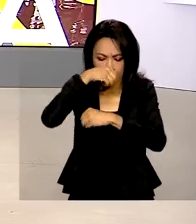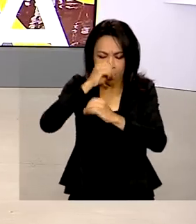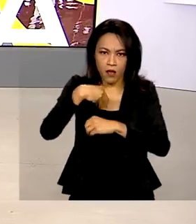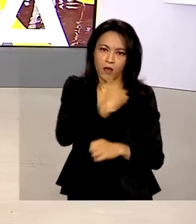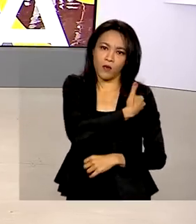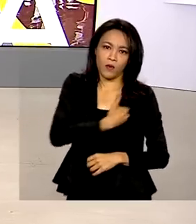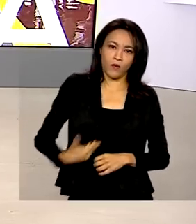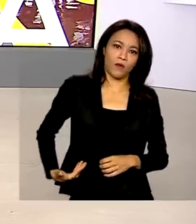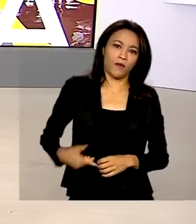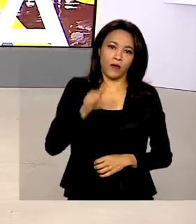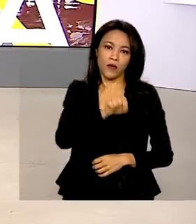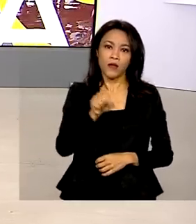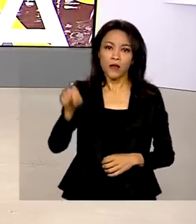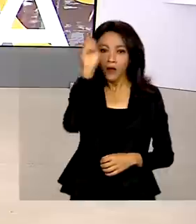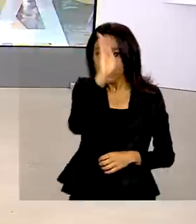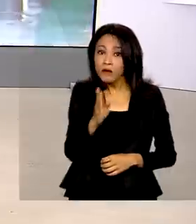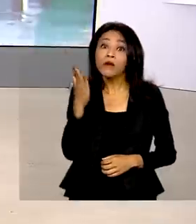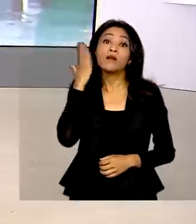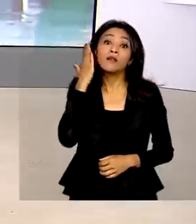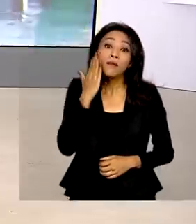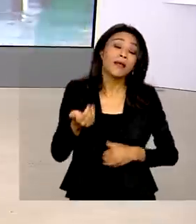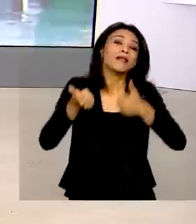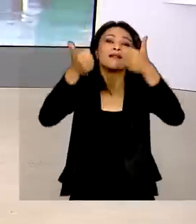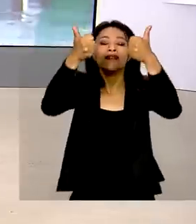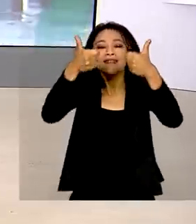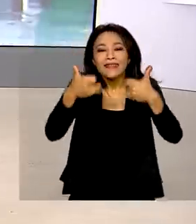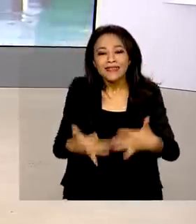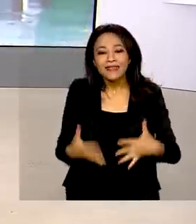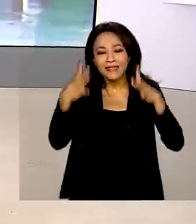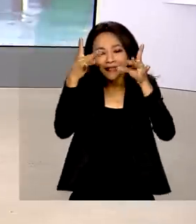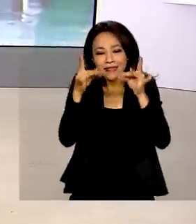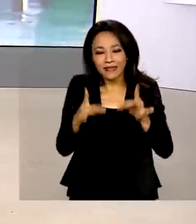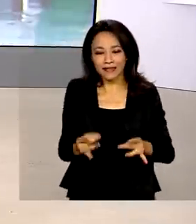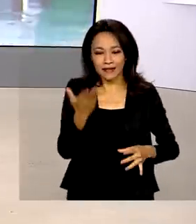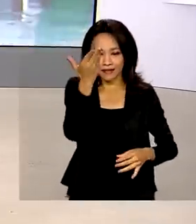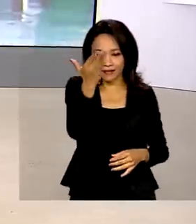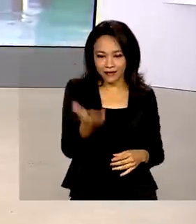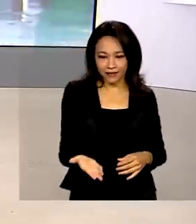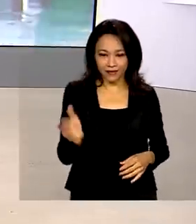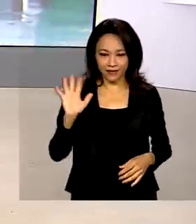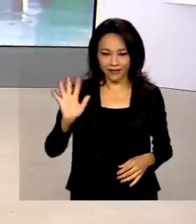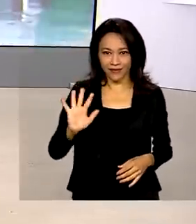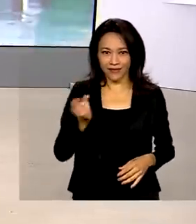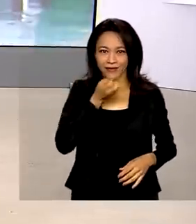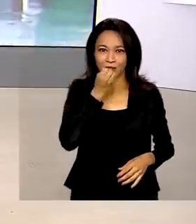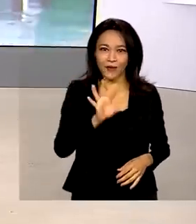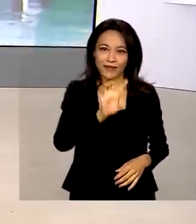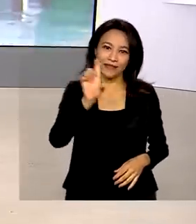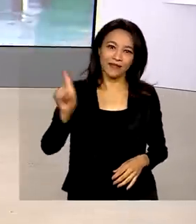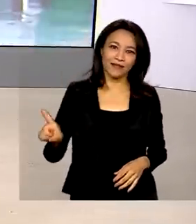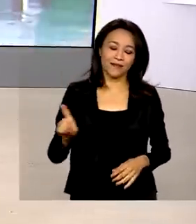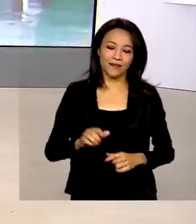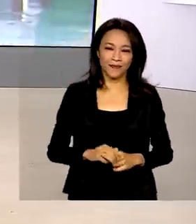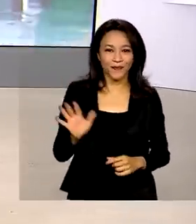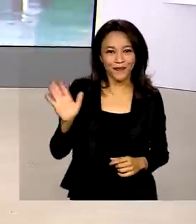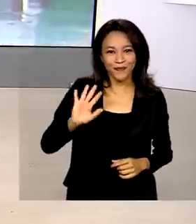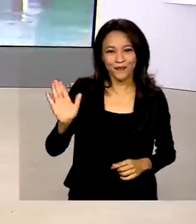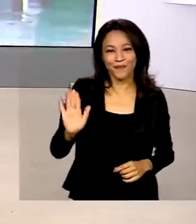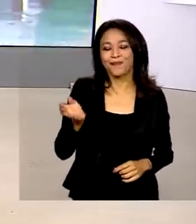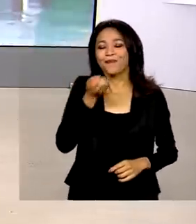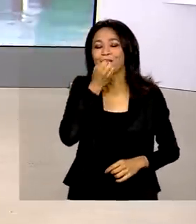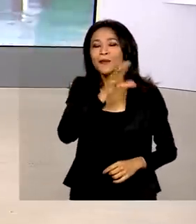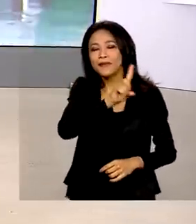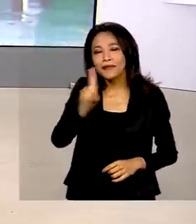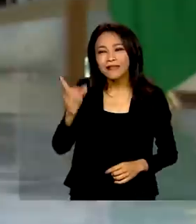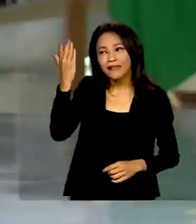Vamos saber os detalhes desse assunto ao vivo com o repórter Glauco de Queiroz. Bom dia, Glauco. Olá, Mara. Bom dia